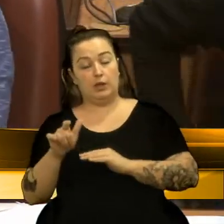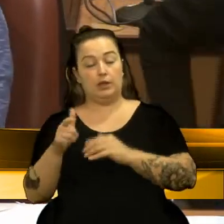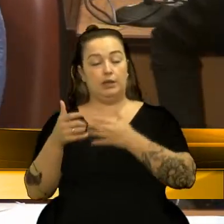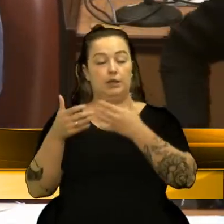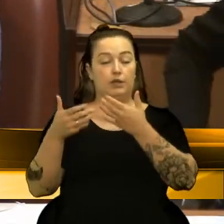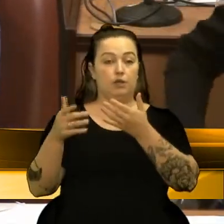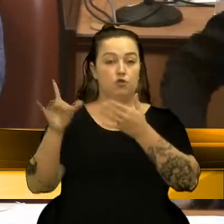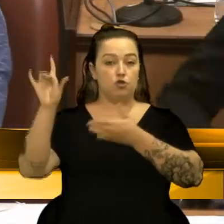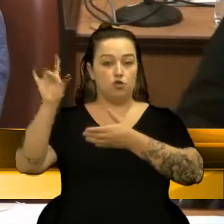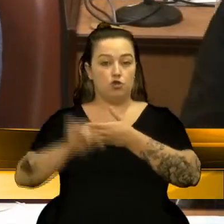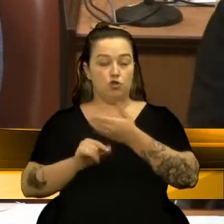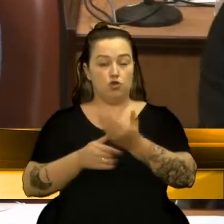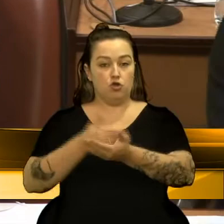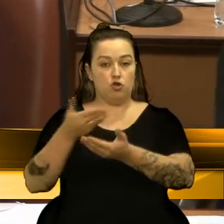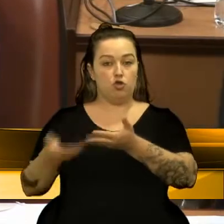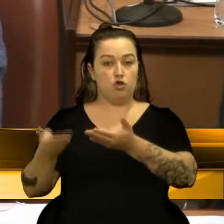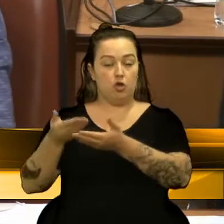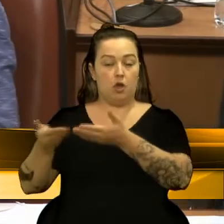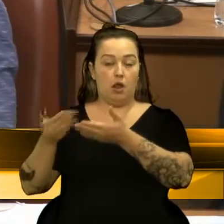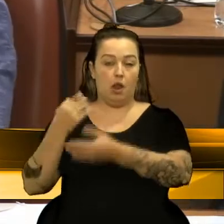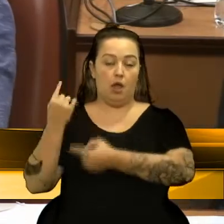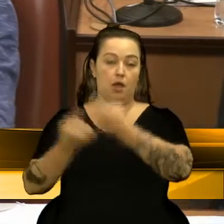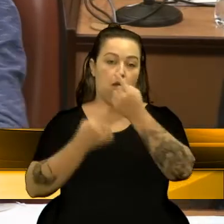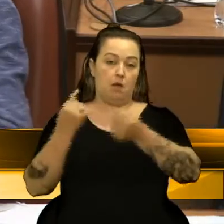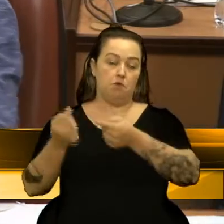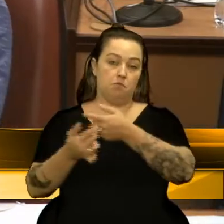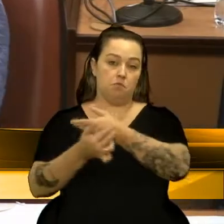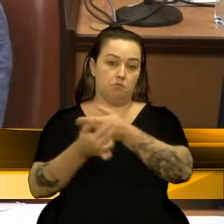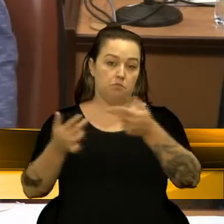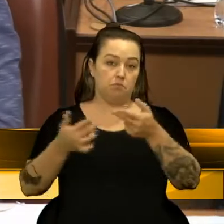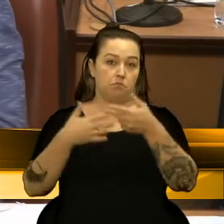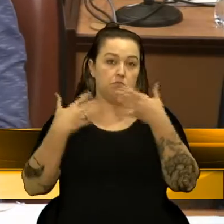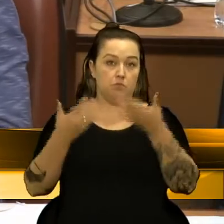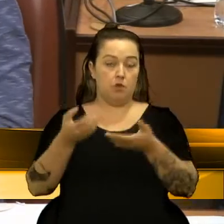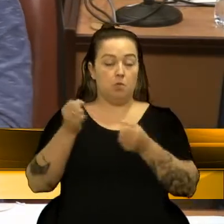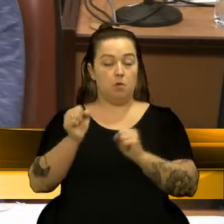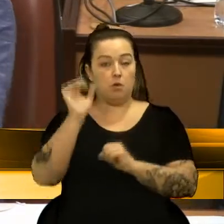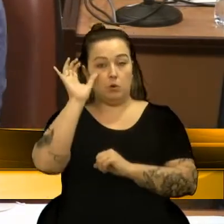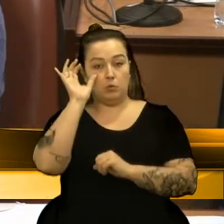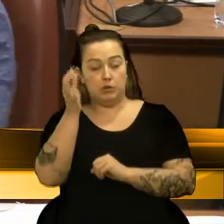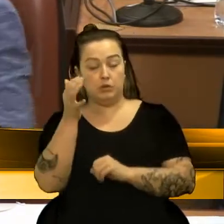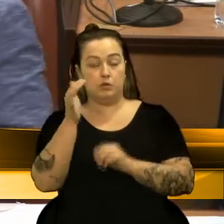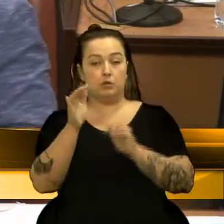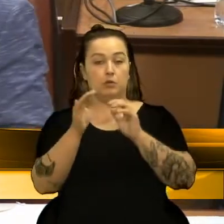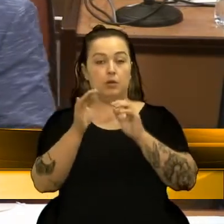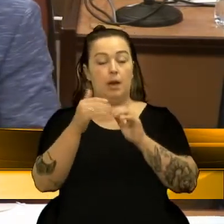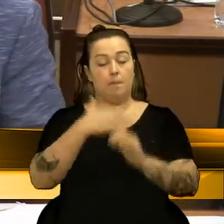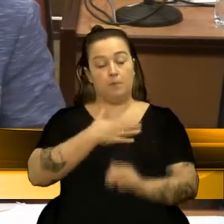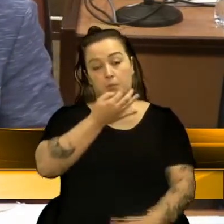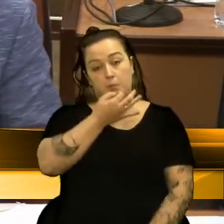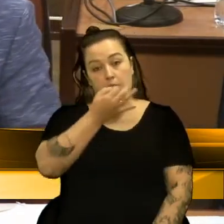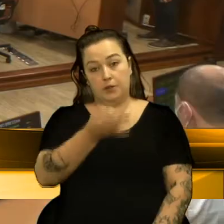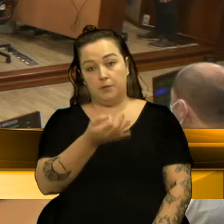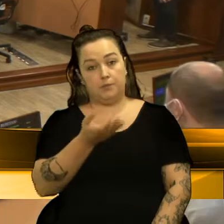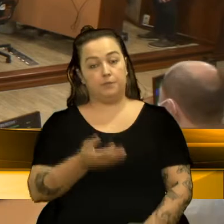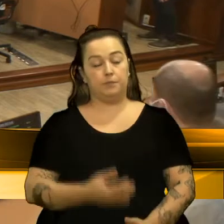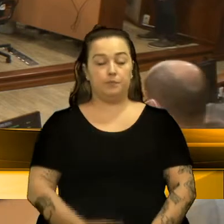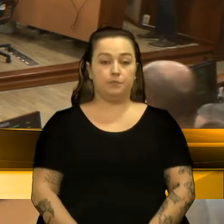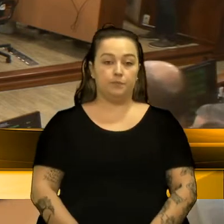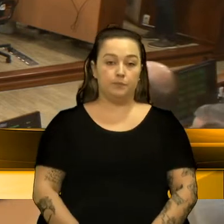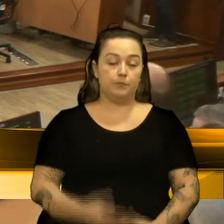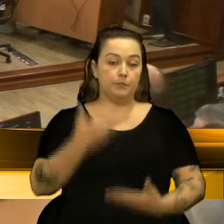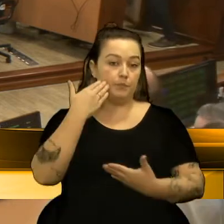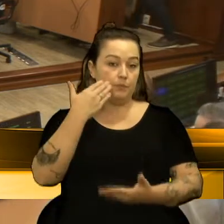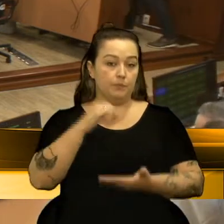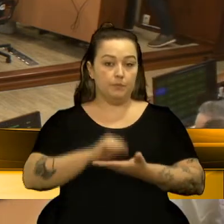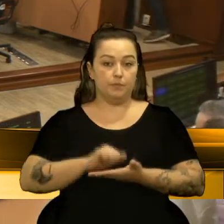alguns incidentes que eventualmente aconteceram e acontecem. Essa é a minha posição. Obrigado pela parte.